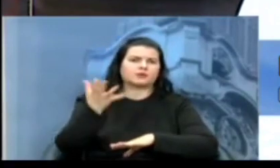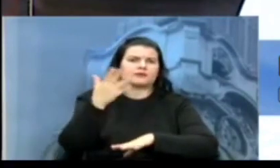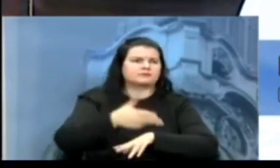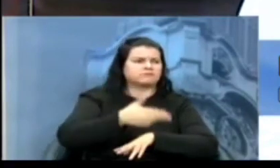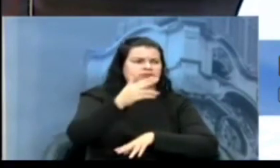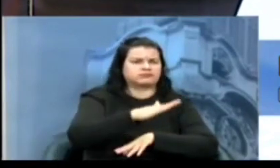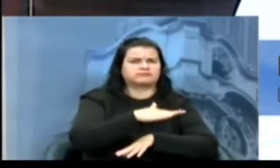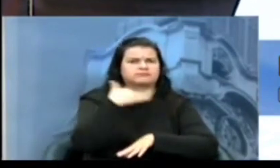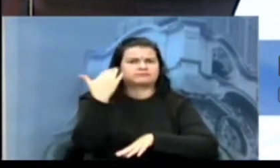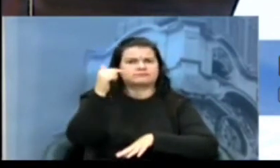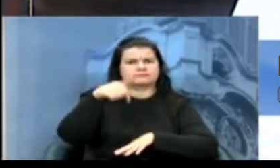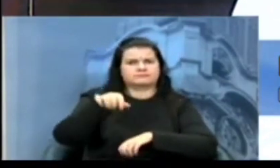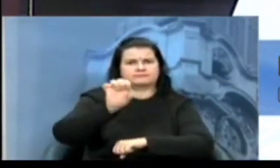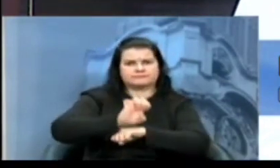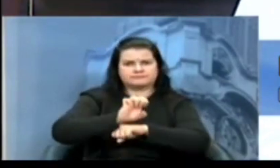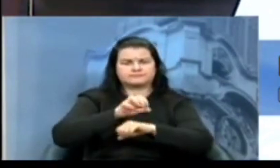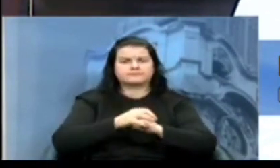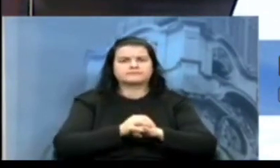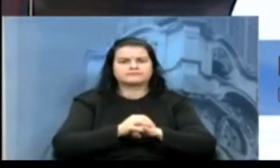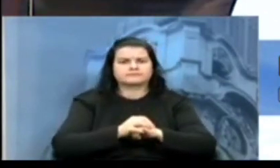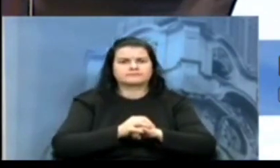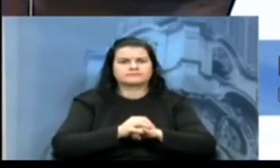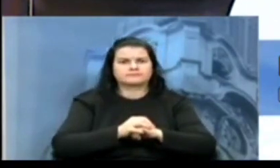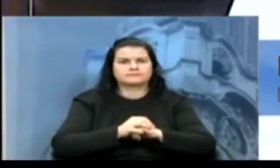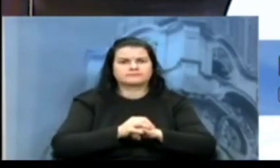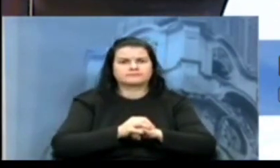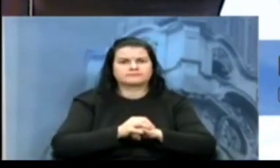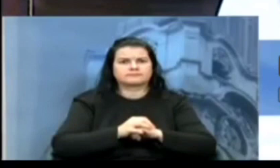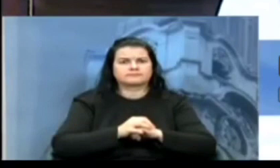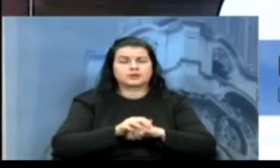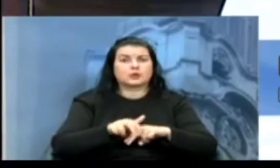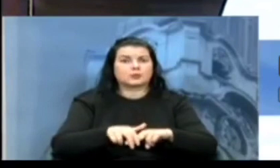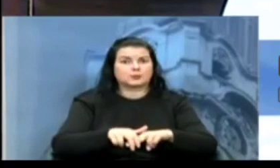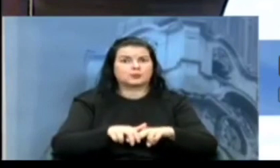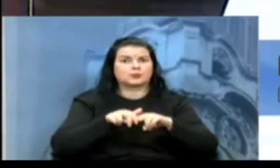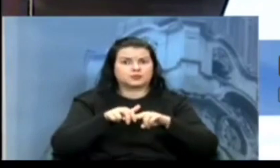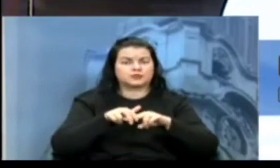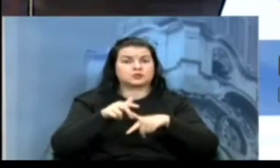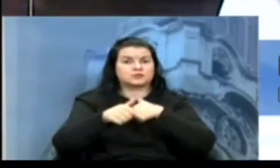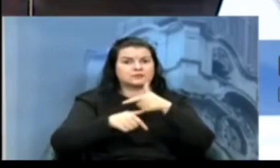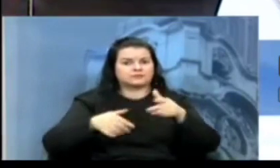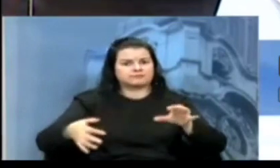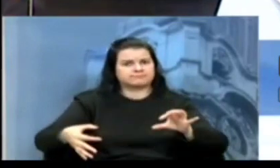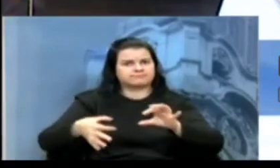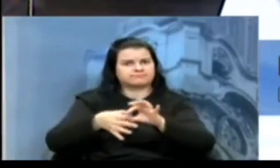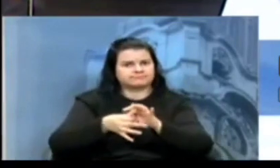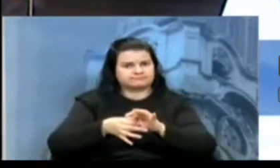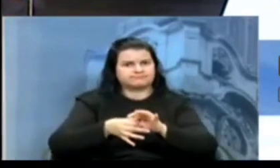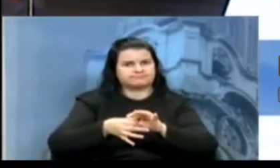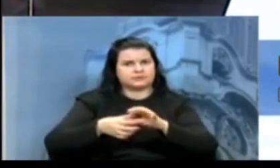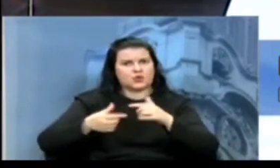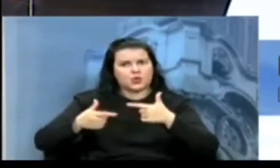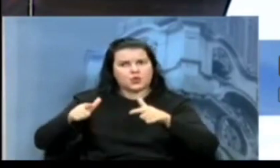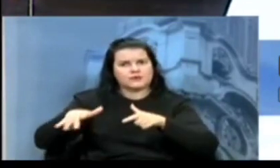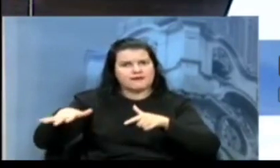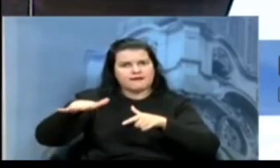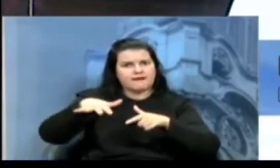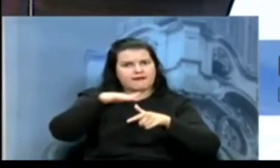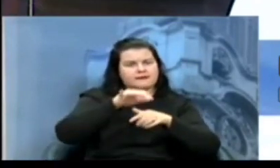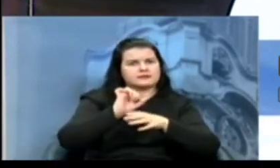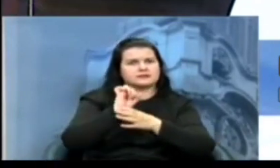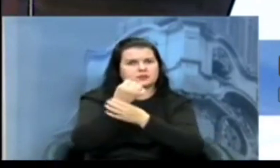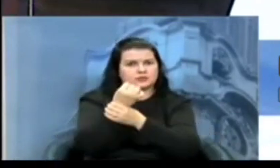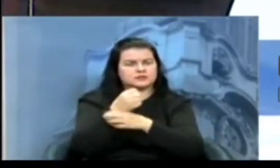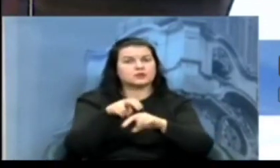ocorridos no Estado. Em vista disso, somado ao trabalho integrado com as demais forças de segurança, os